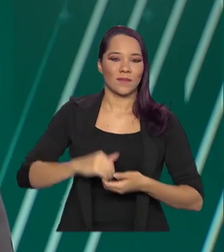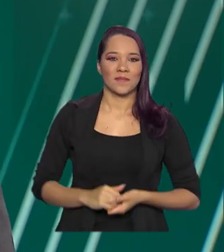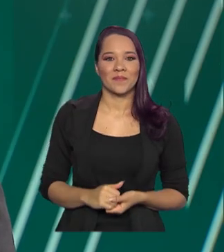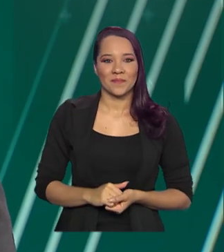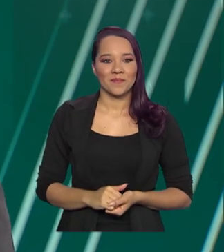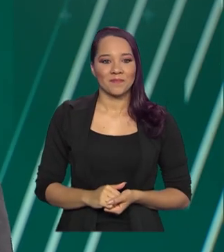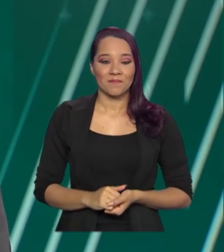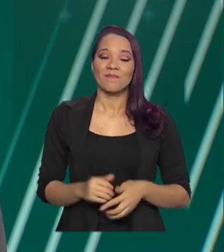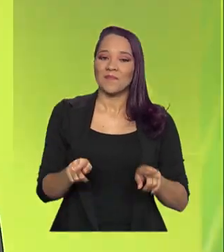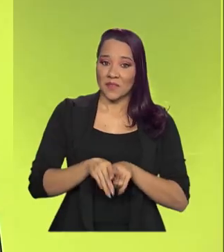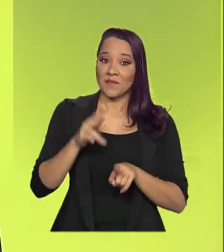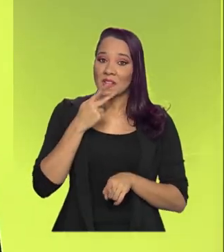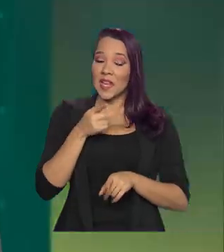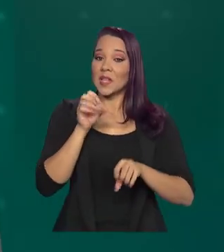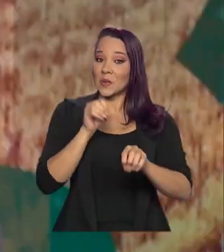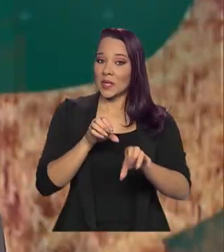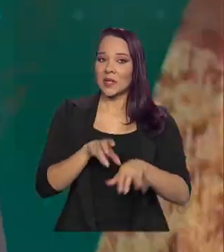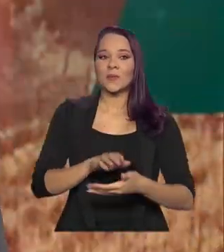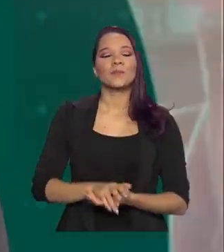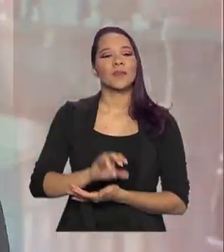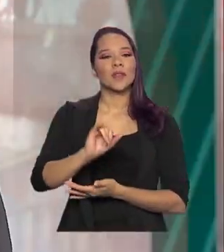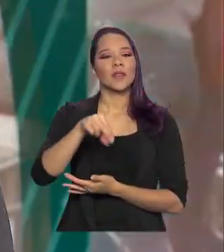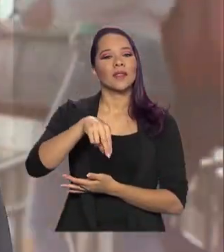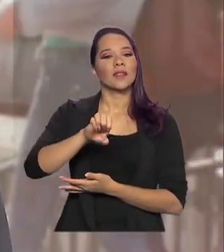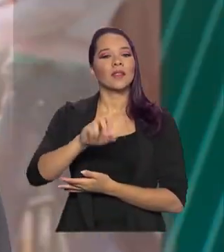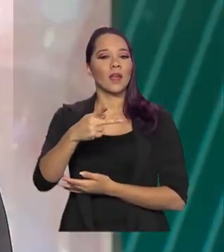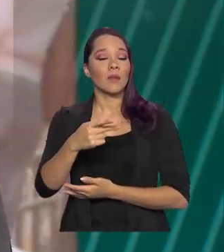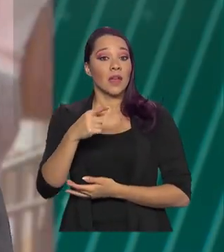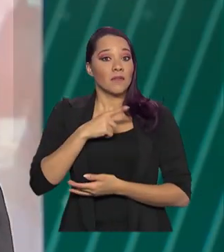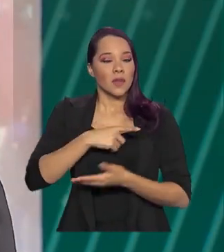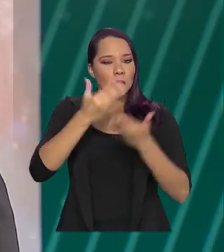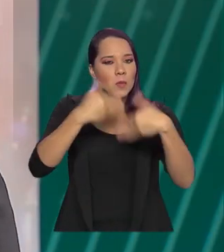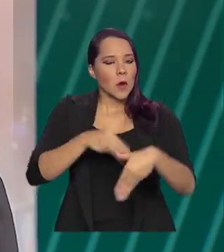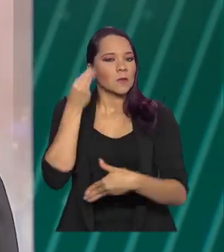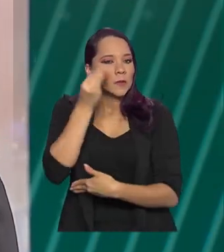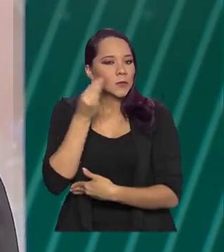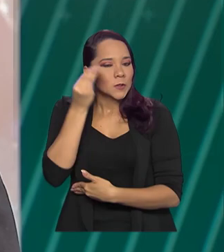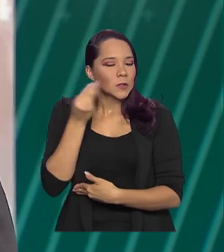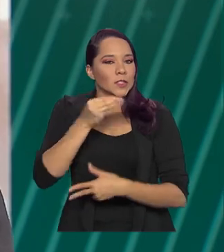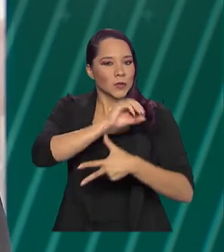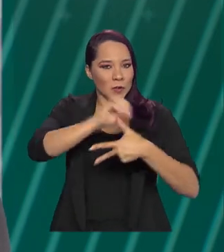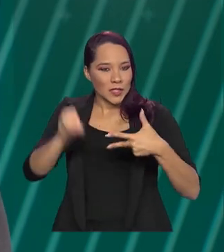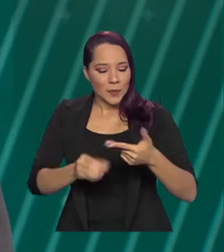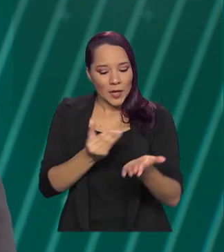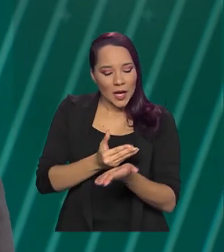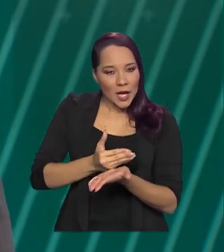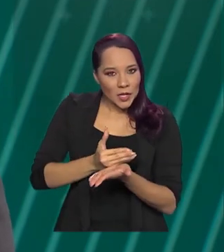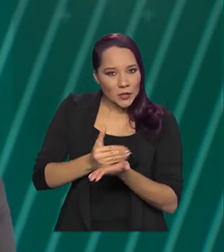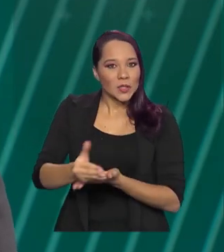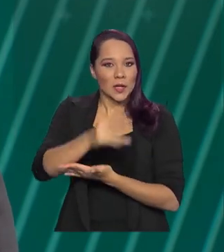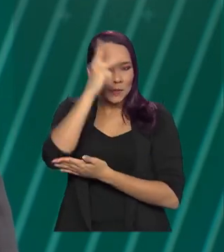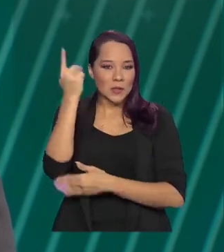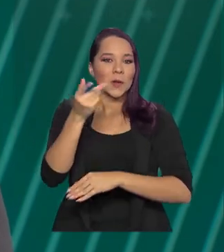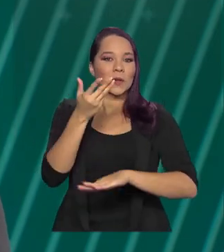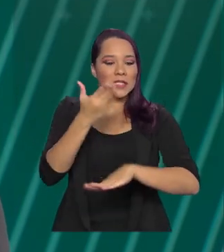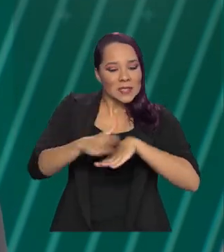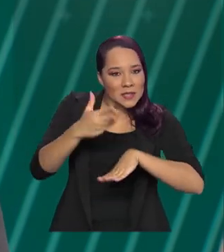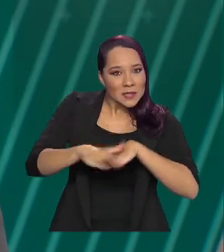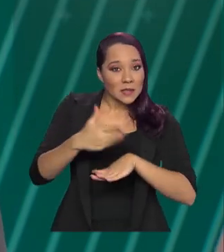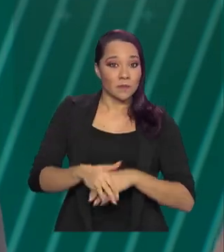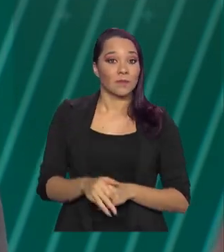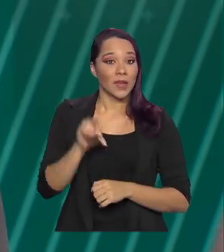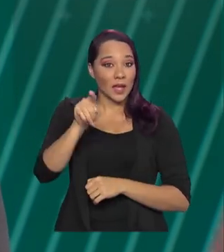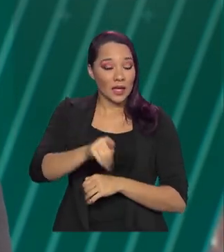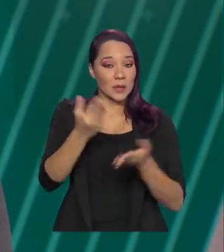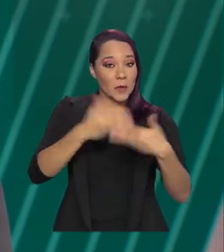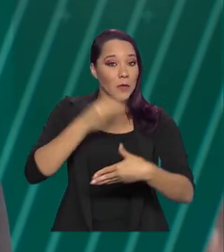E por falar em educação, o Inep fez um simulado oficial do Enem para ajudar na preparação dos inscritos. O simulado usa